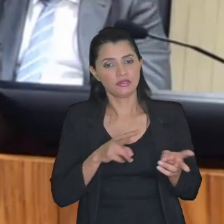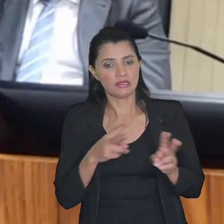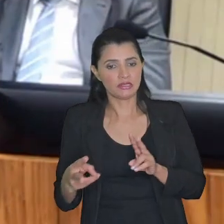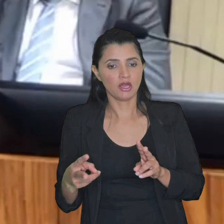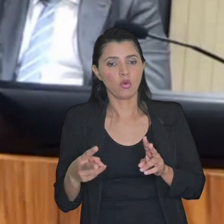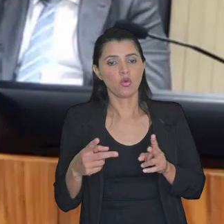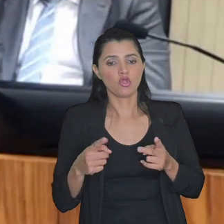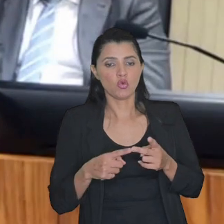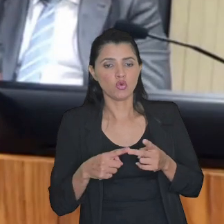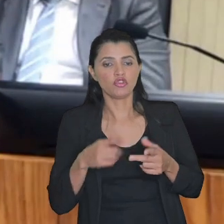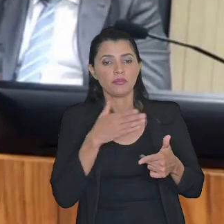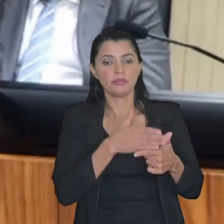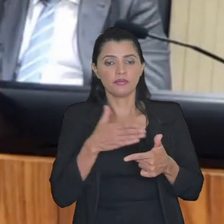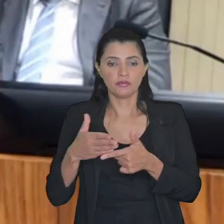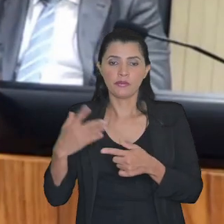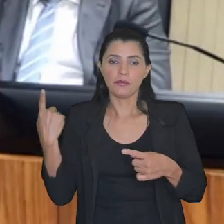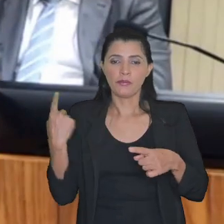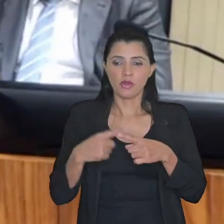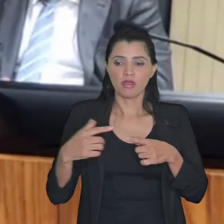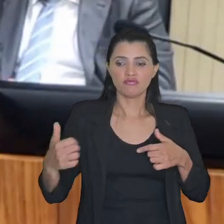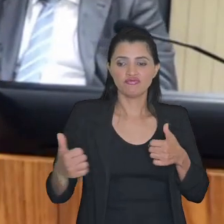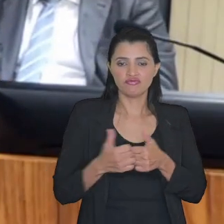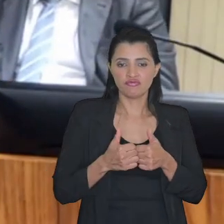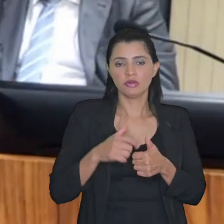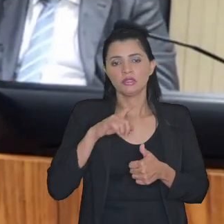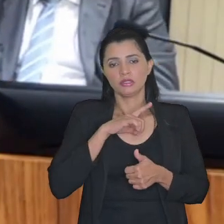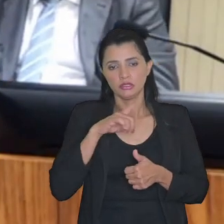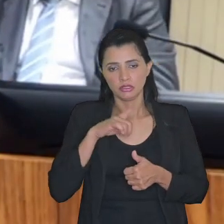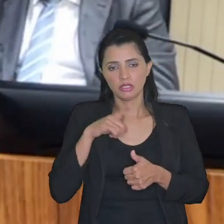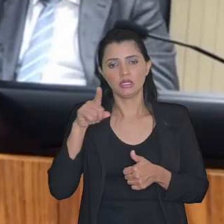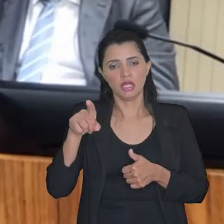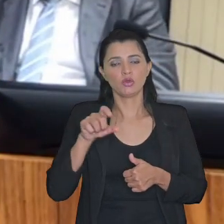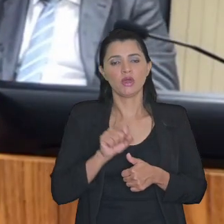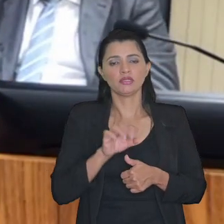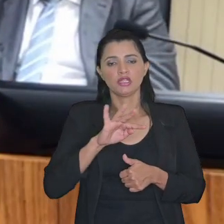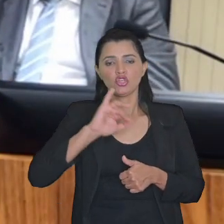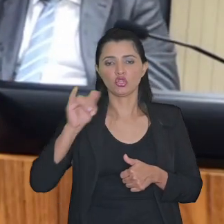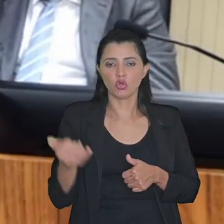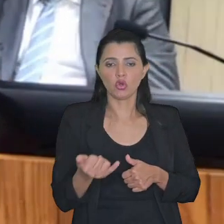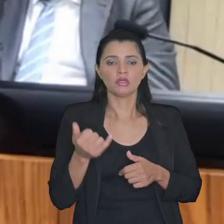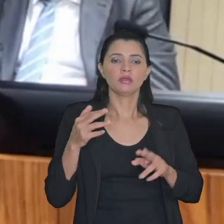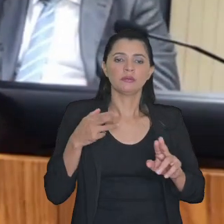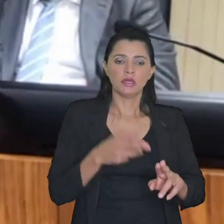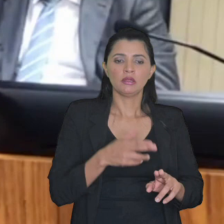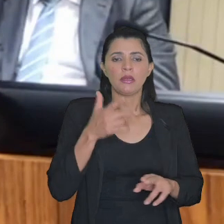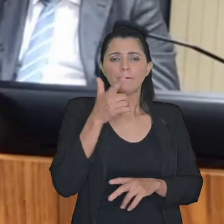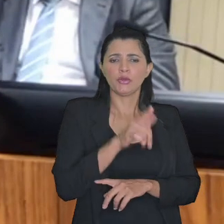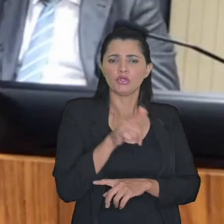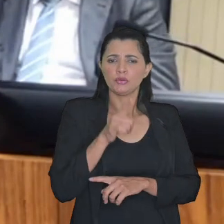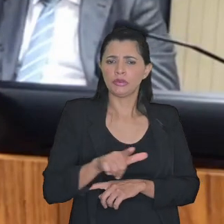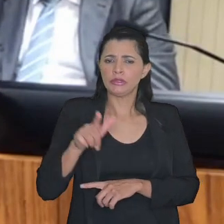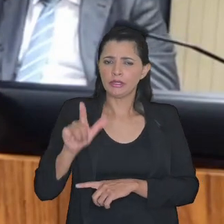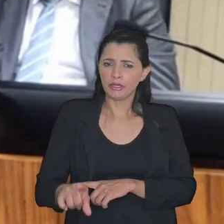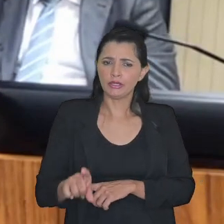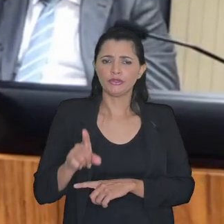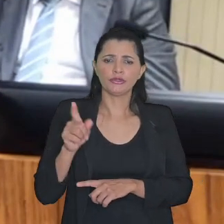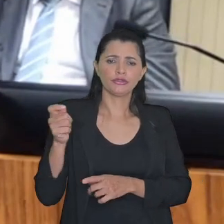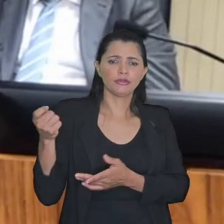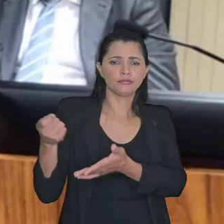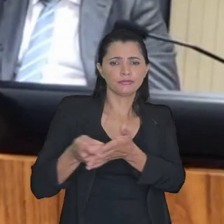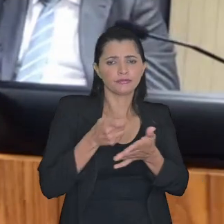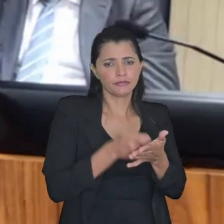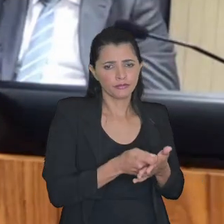regime de parcelamento porque existe jurisprudência consolidada no STJ a respeito da repetibilidade de